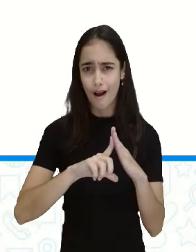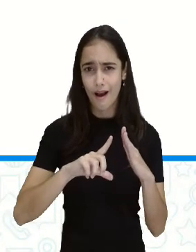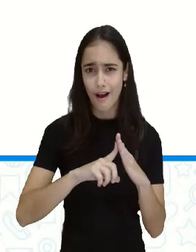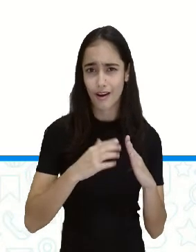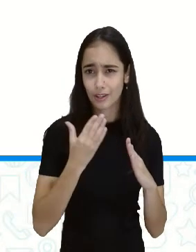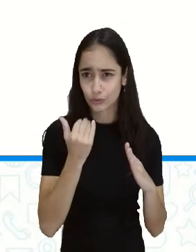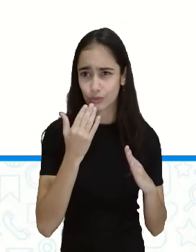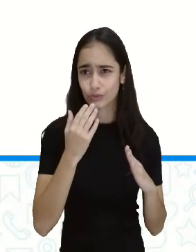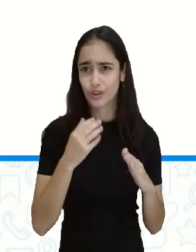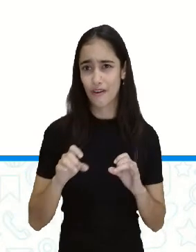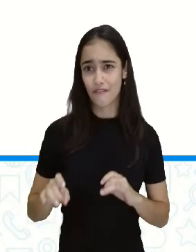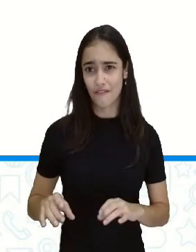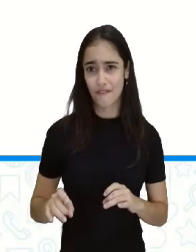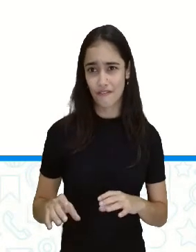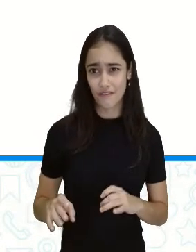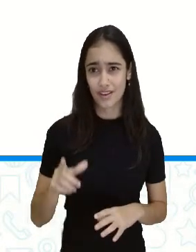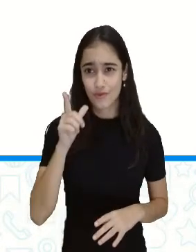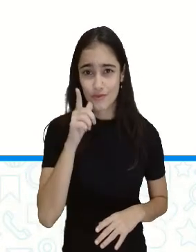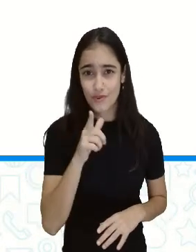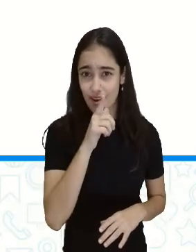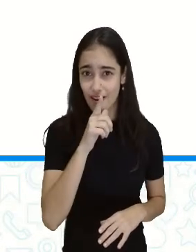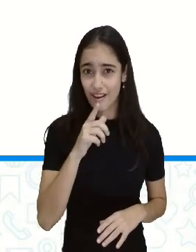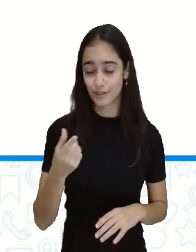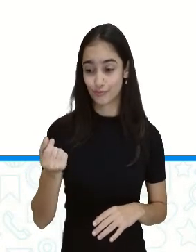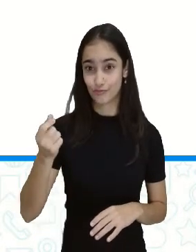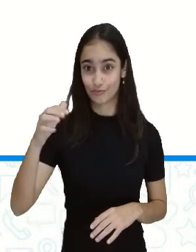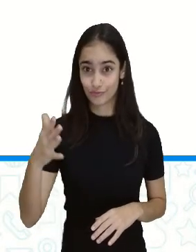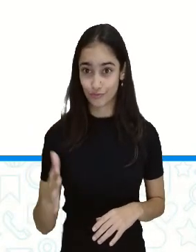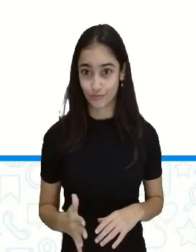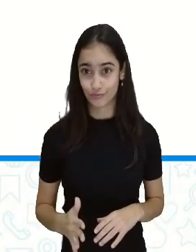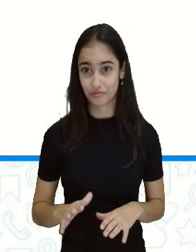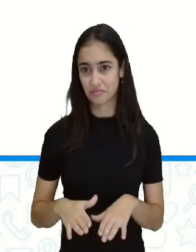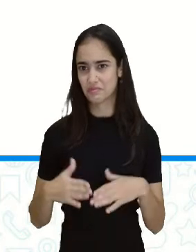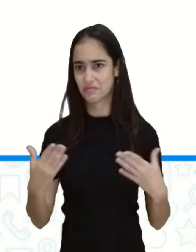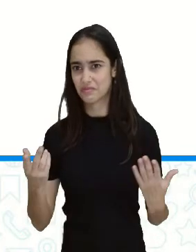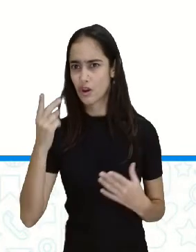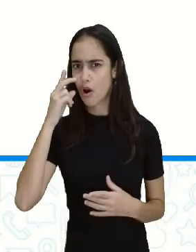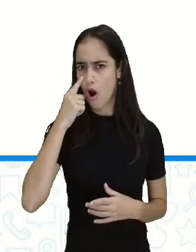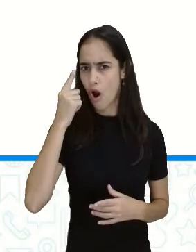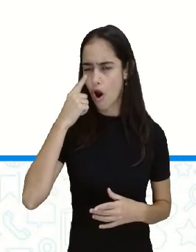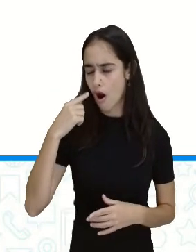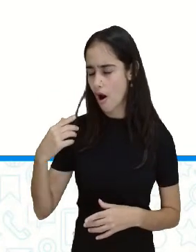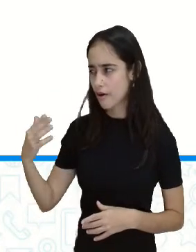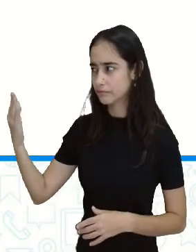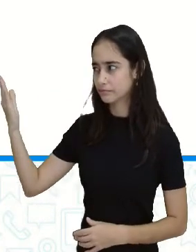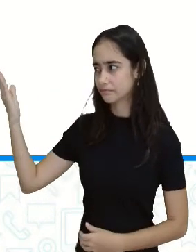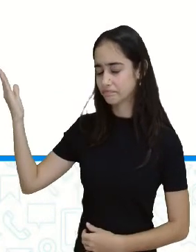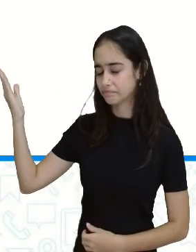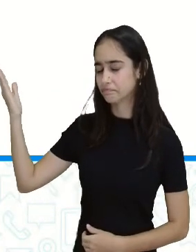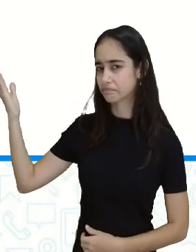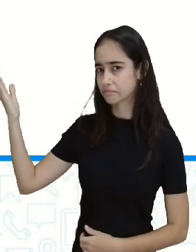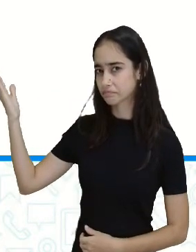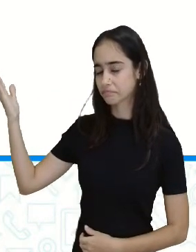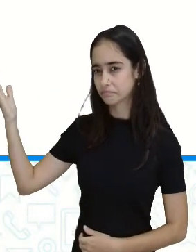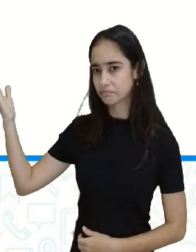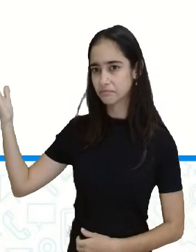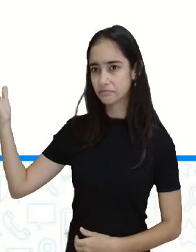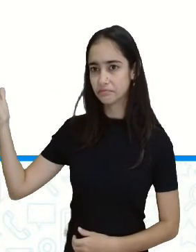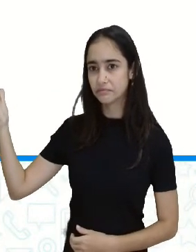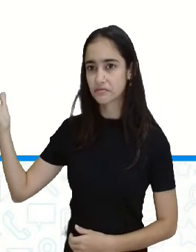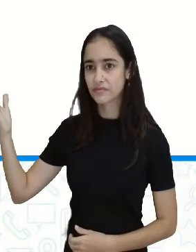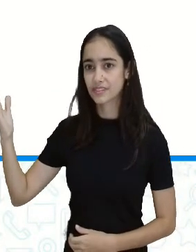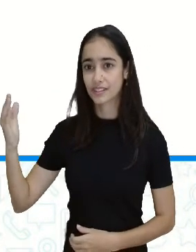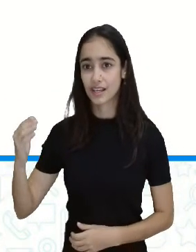em dinheiro. Na primeira lanchonete tem duas cédulas de 10 reais e quatro moedas de 1 real. Na segunda, uma